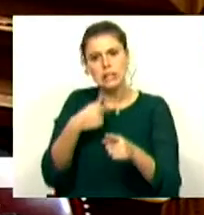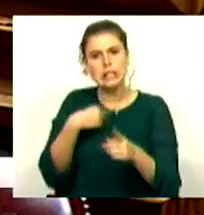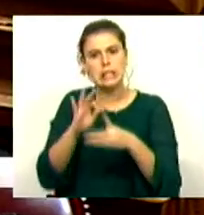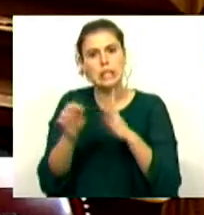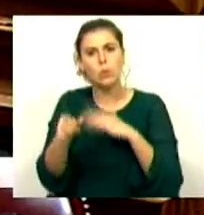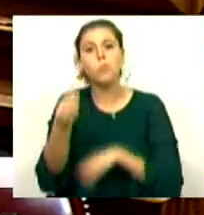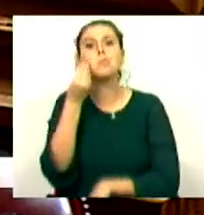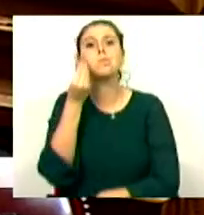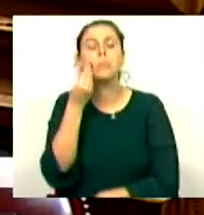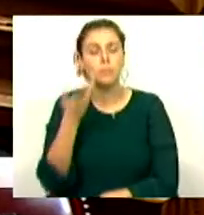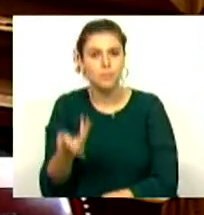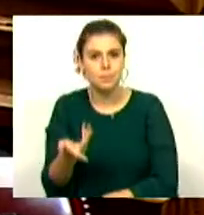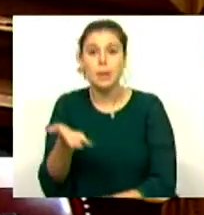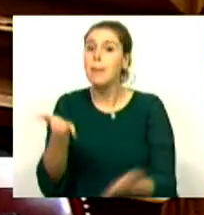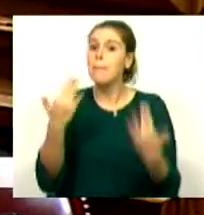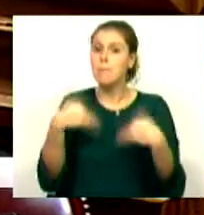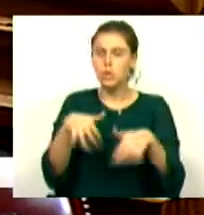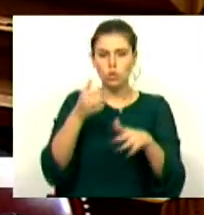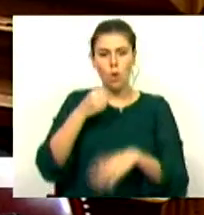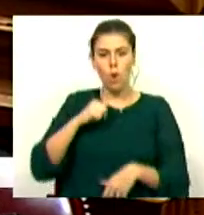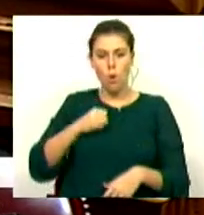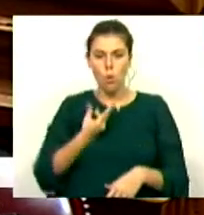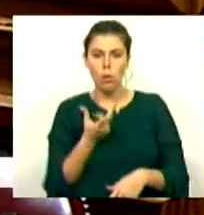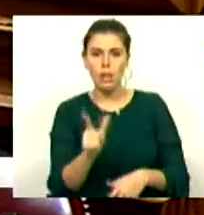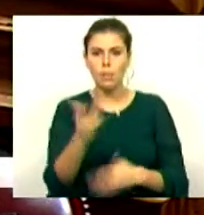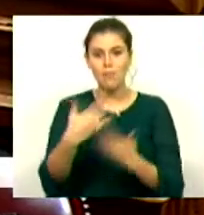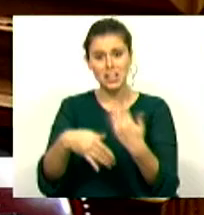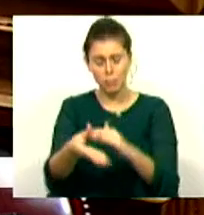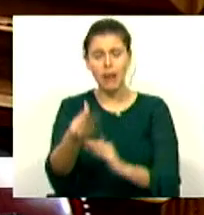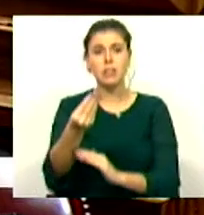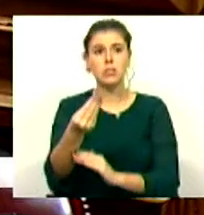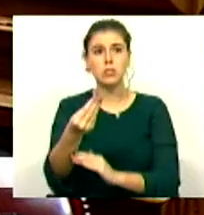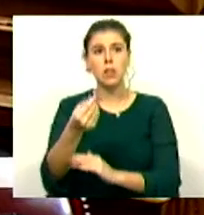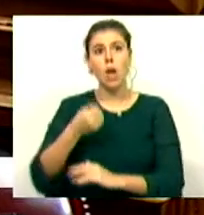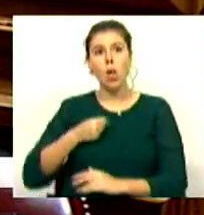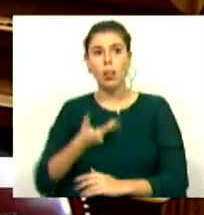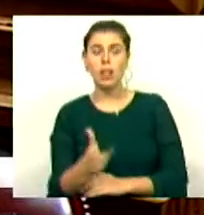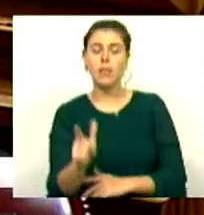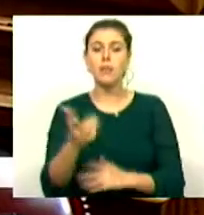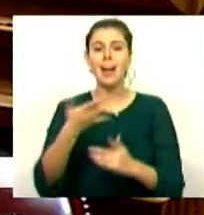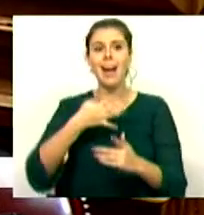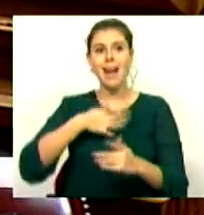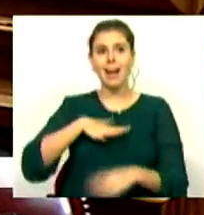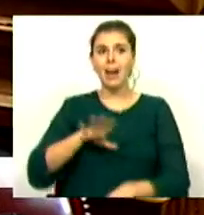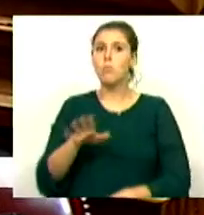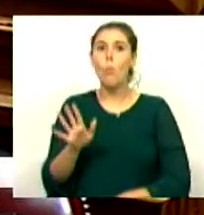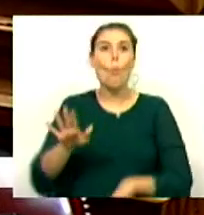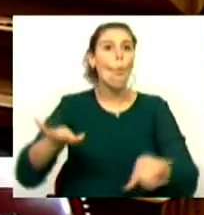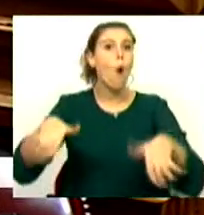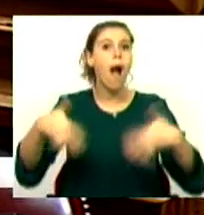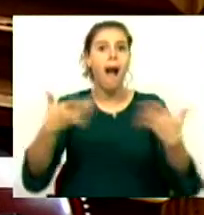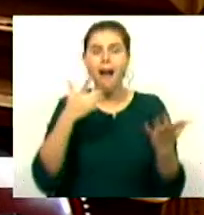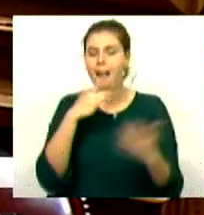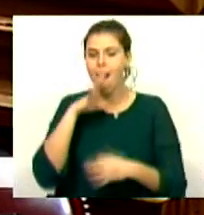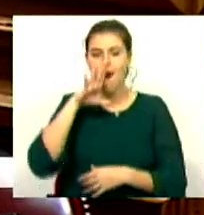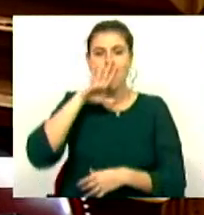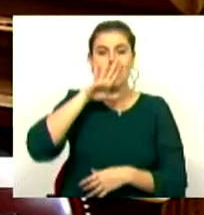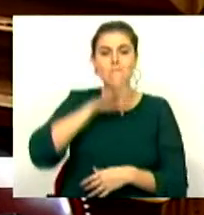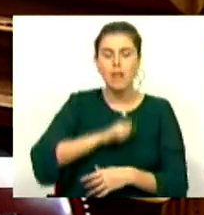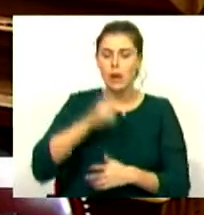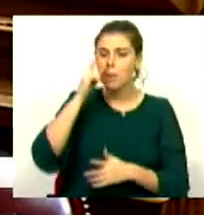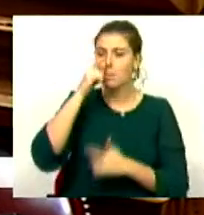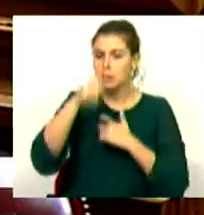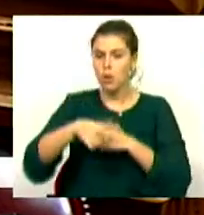critério de residência. Mas o livro vai muito mais longe. O livro quer que qualquer descendente de um